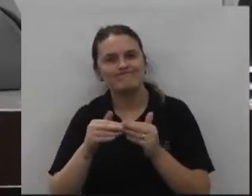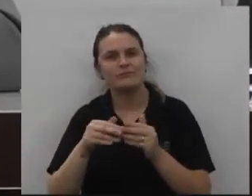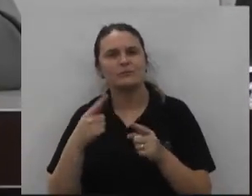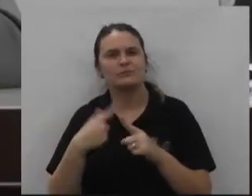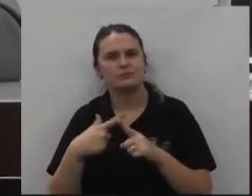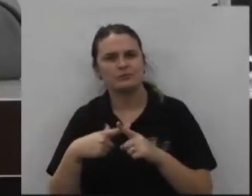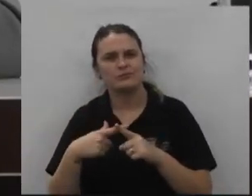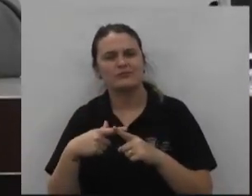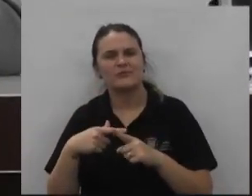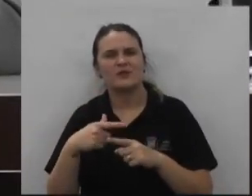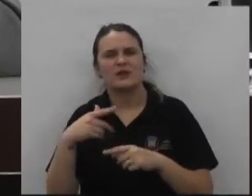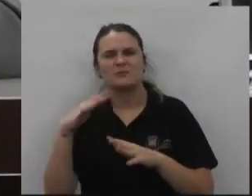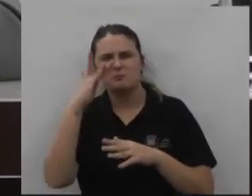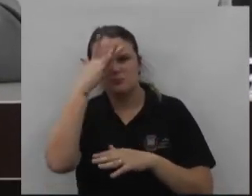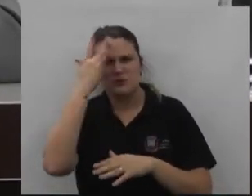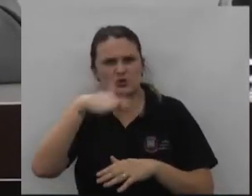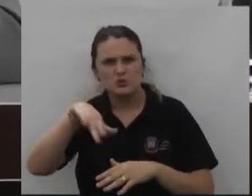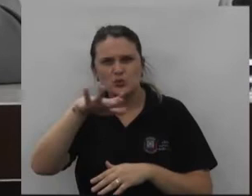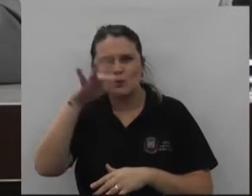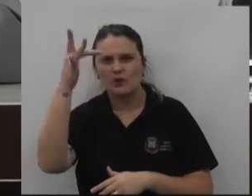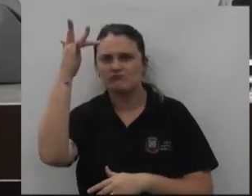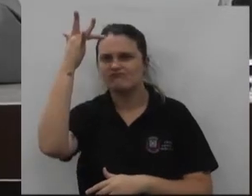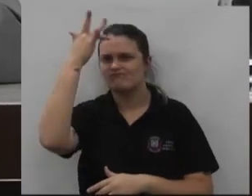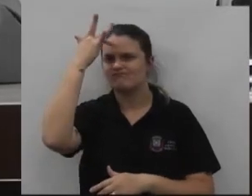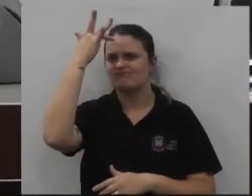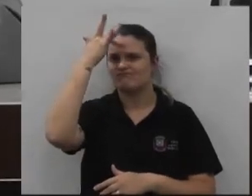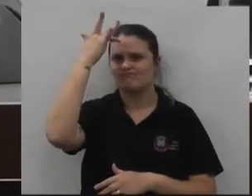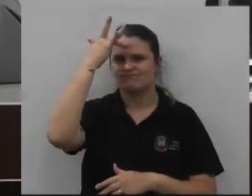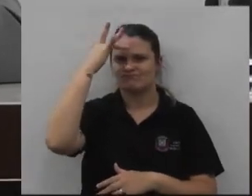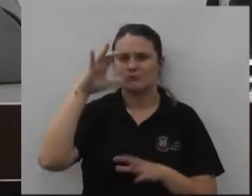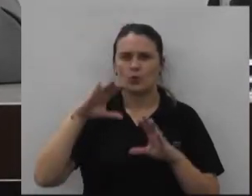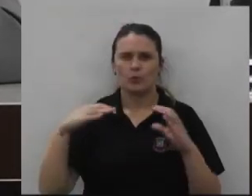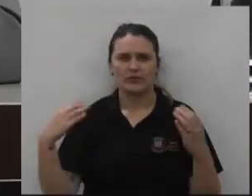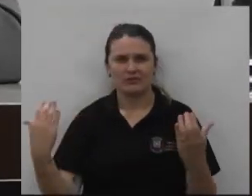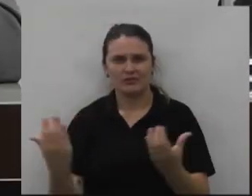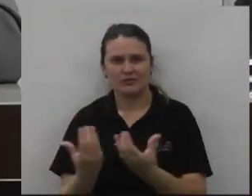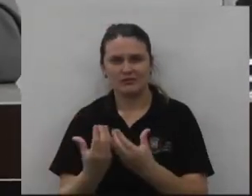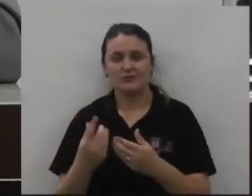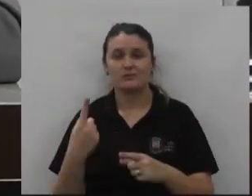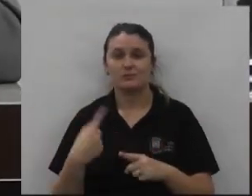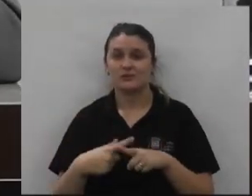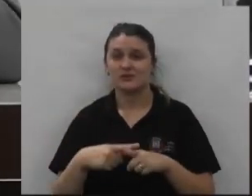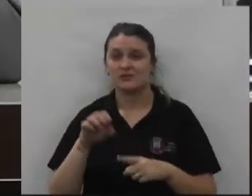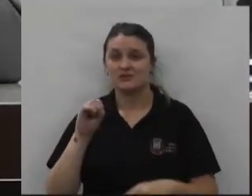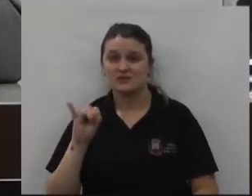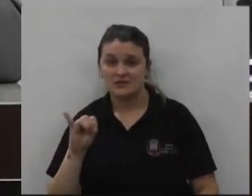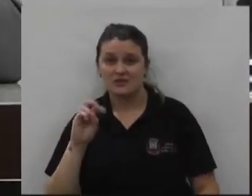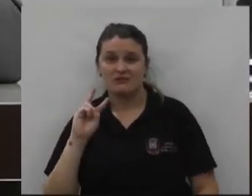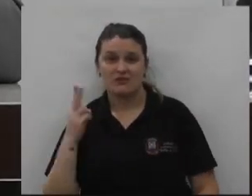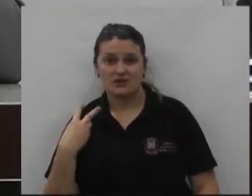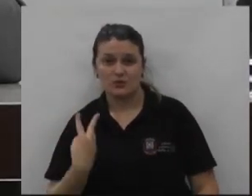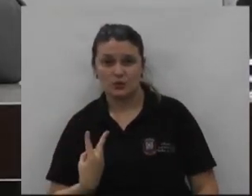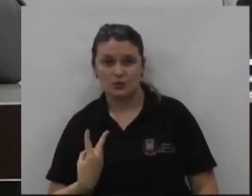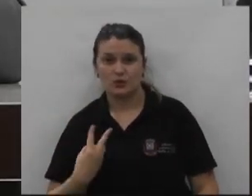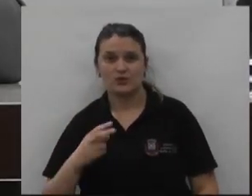situação aqui causa uma indignação muito grande naquela comunidade até inclusive se o vereador